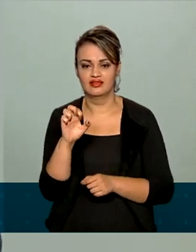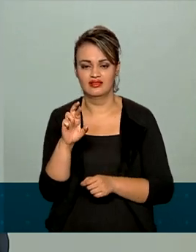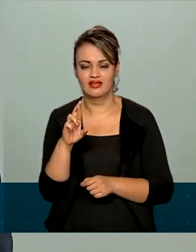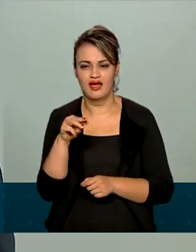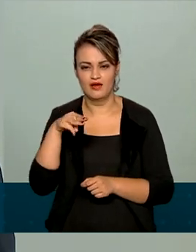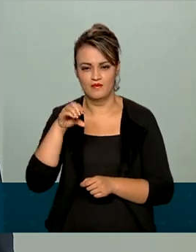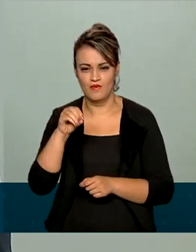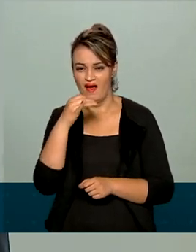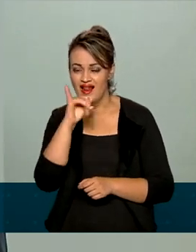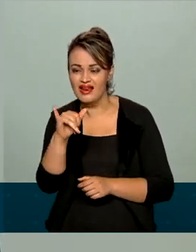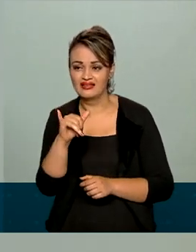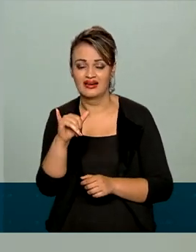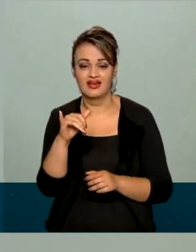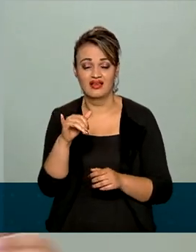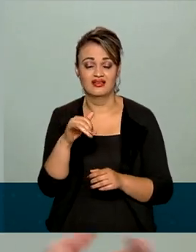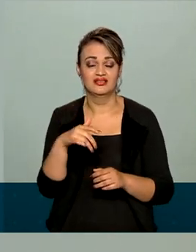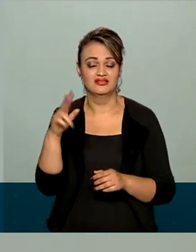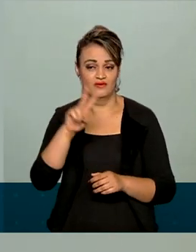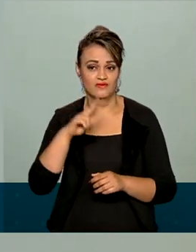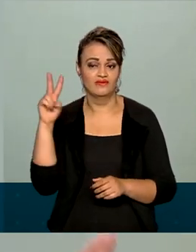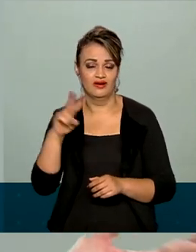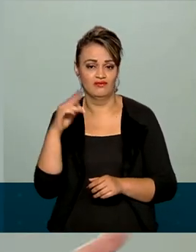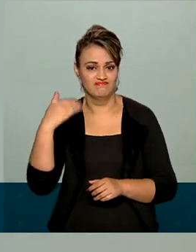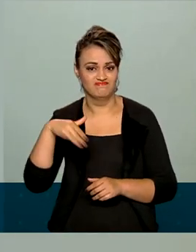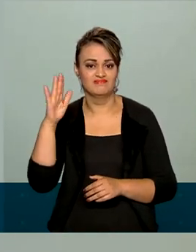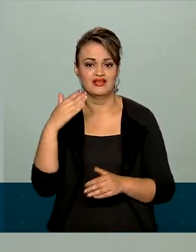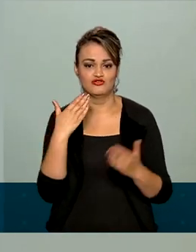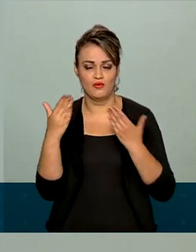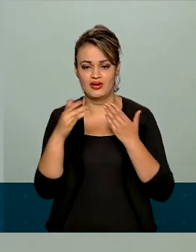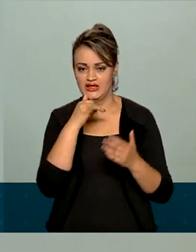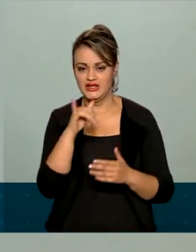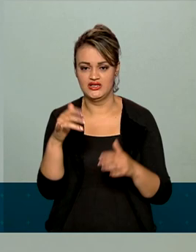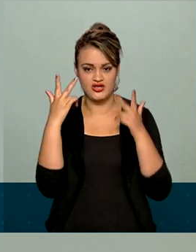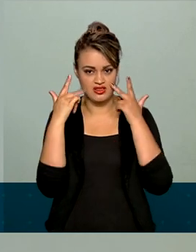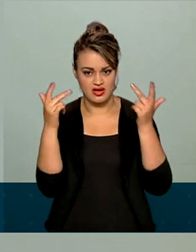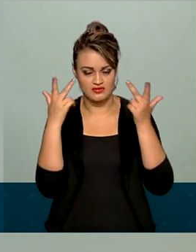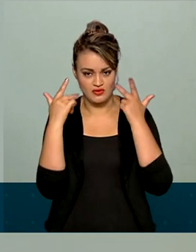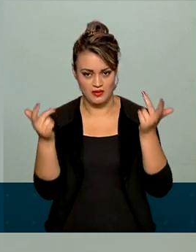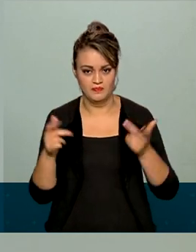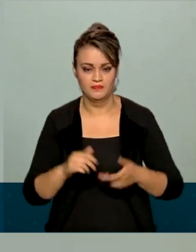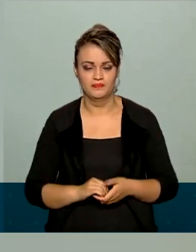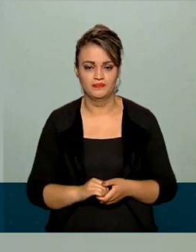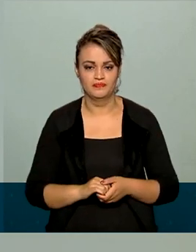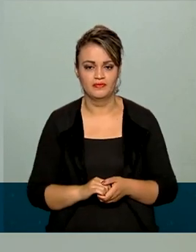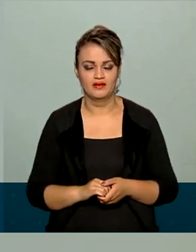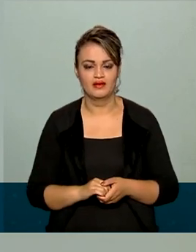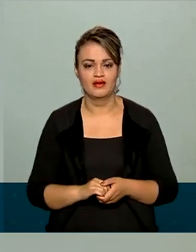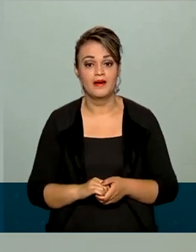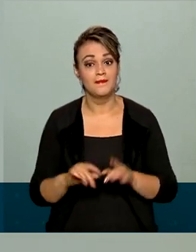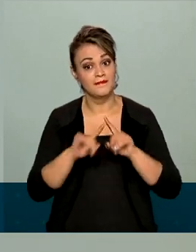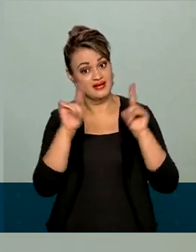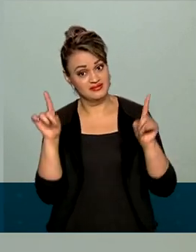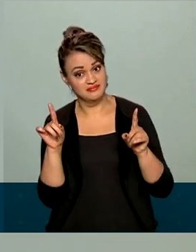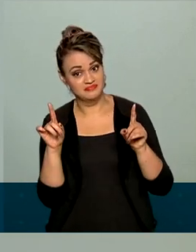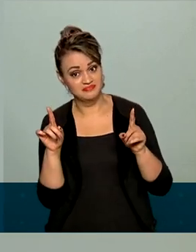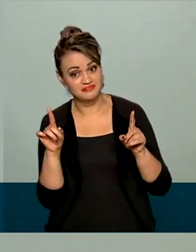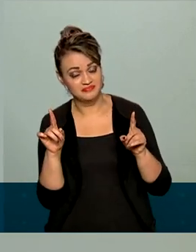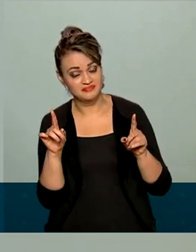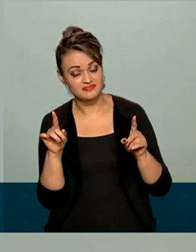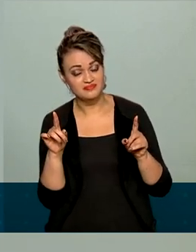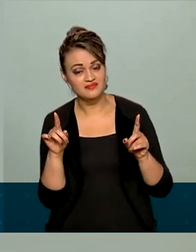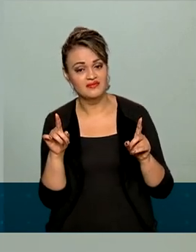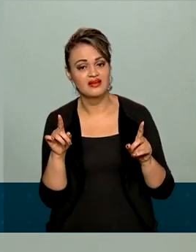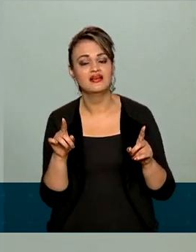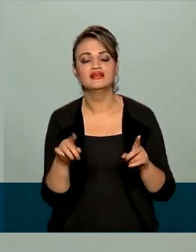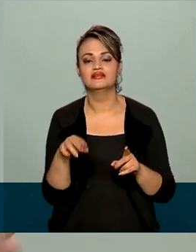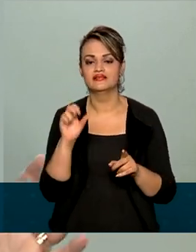custo mais elevado do que a energia de fonte hidrelétrica. Mas, mesmo assim,